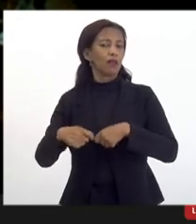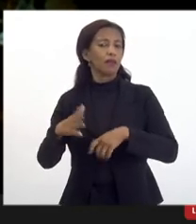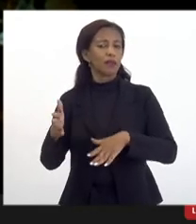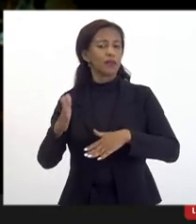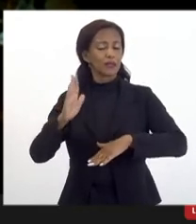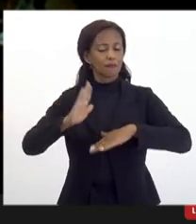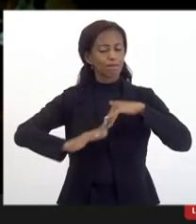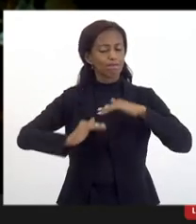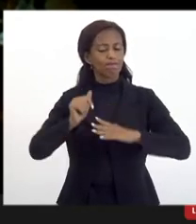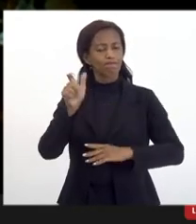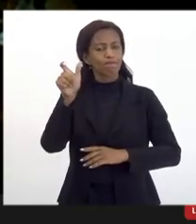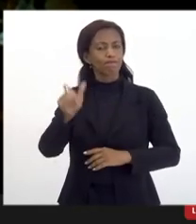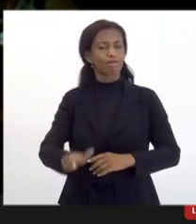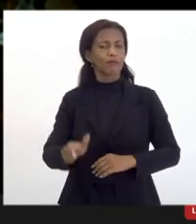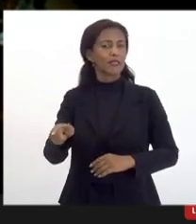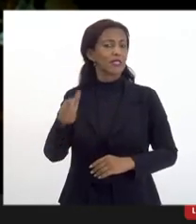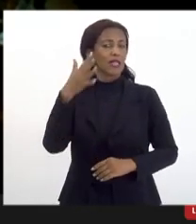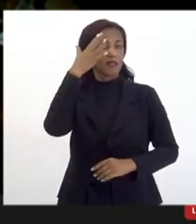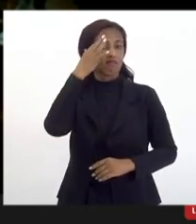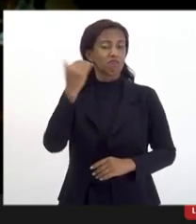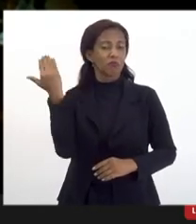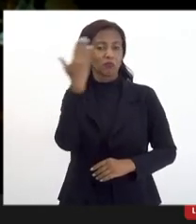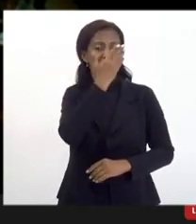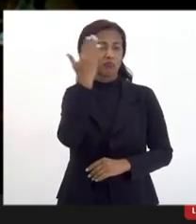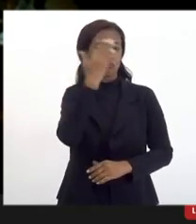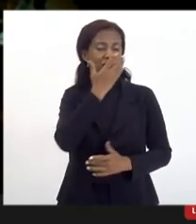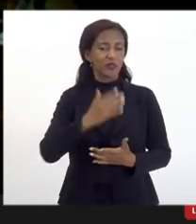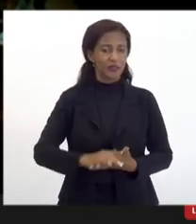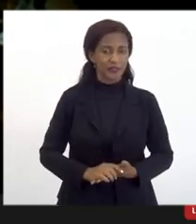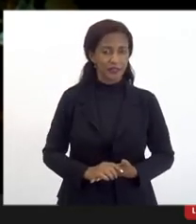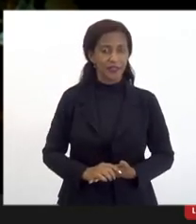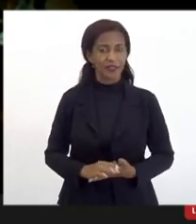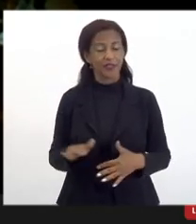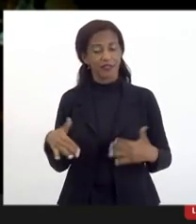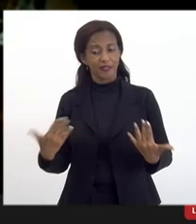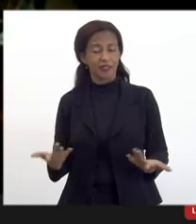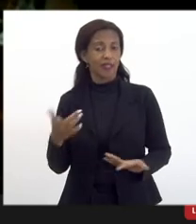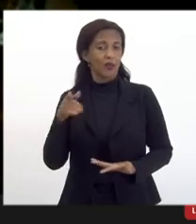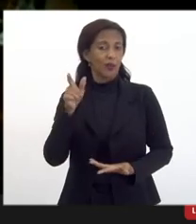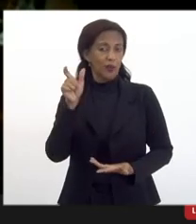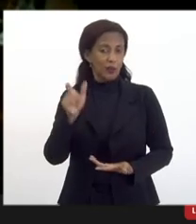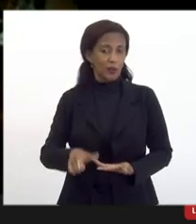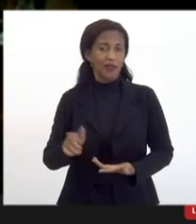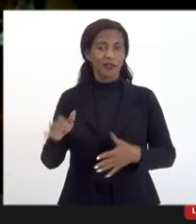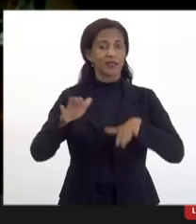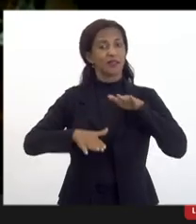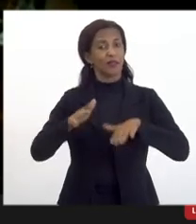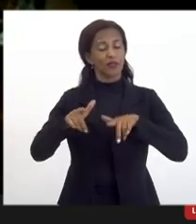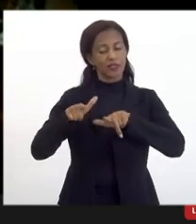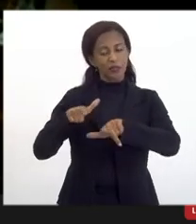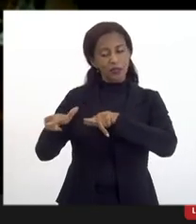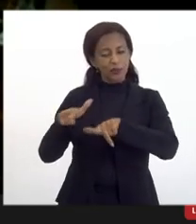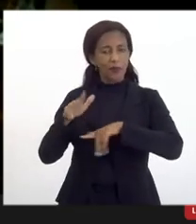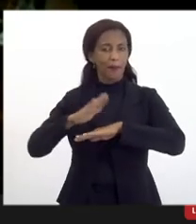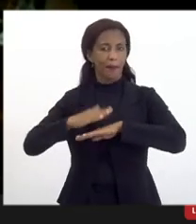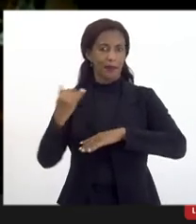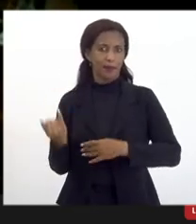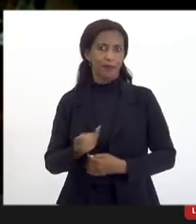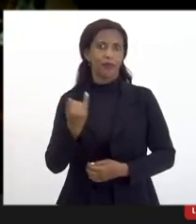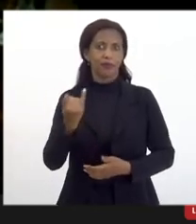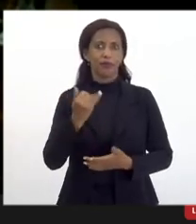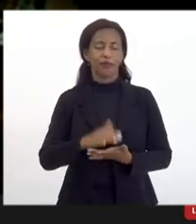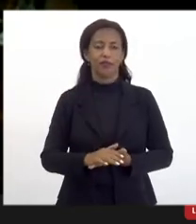na competência daquela pessoa e ela simplesmente não enxerga não vê então acho que esse talvez seja o nosso trabalho aqui mais importante